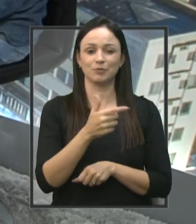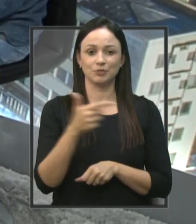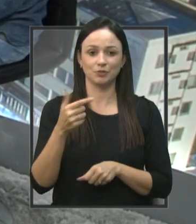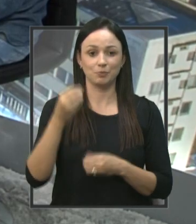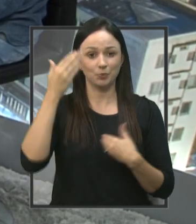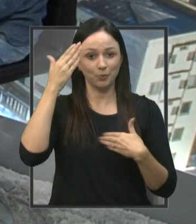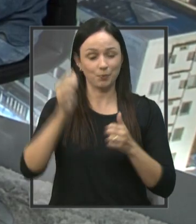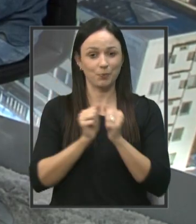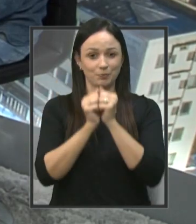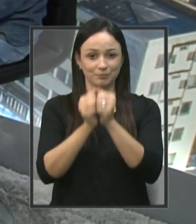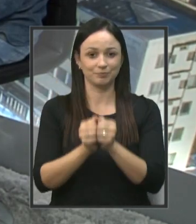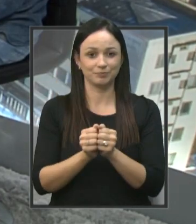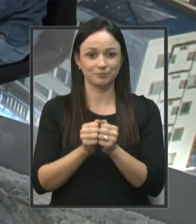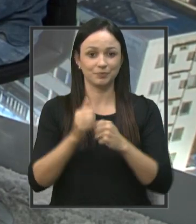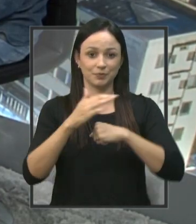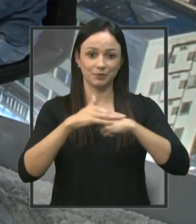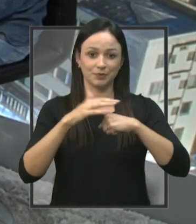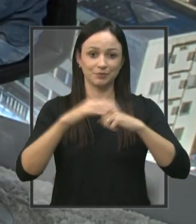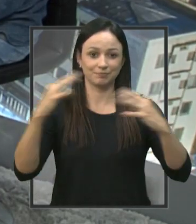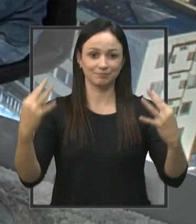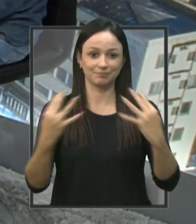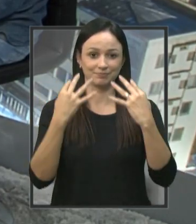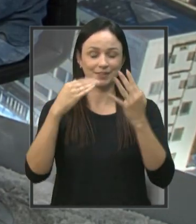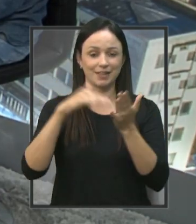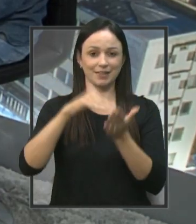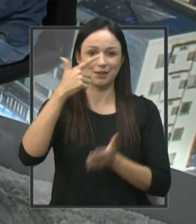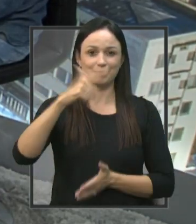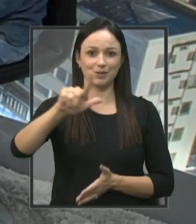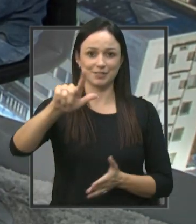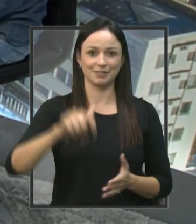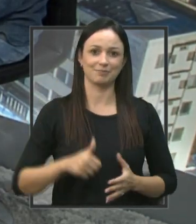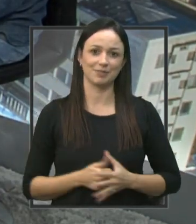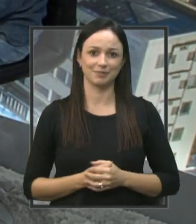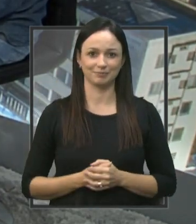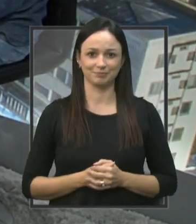Muito obrigado pela sua companhia, pelo carinho da sua audiência e até a próxima.